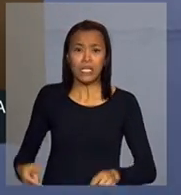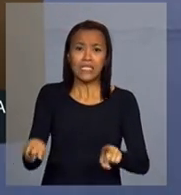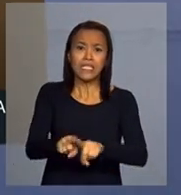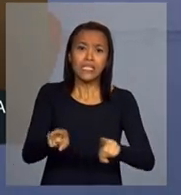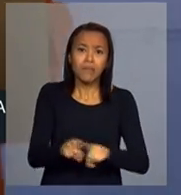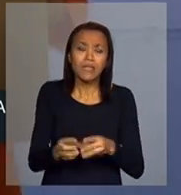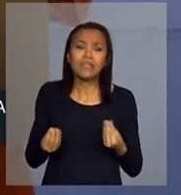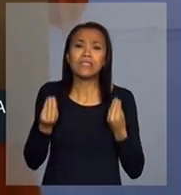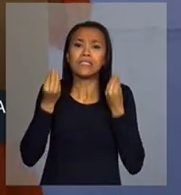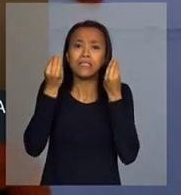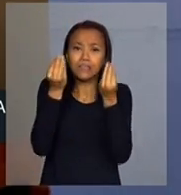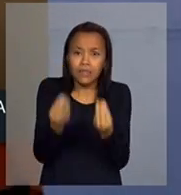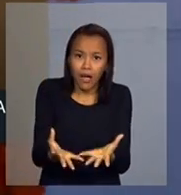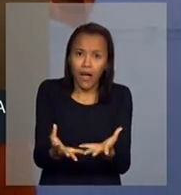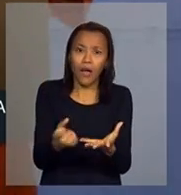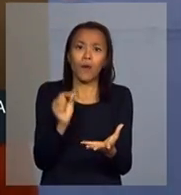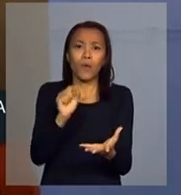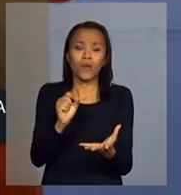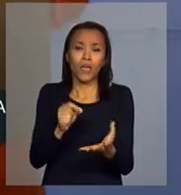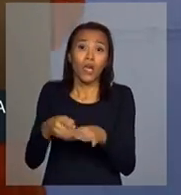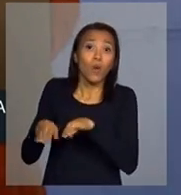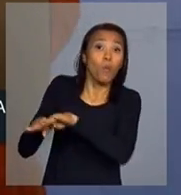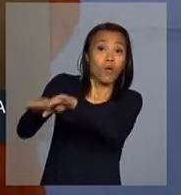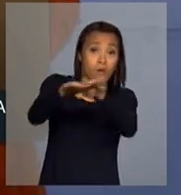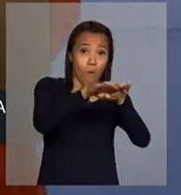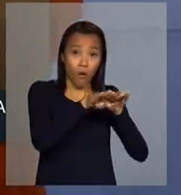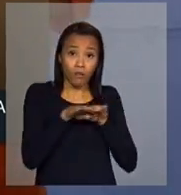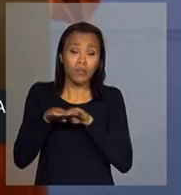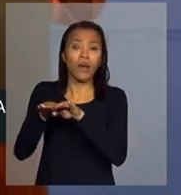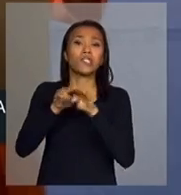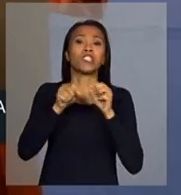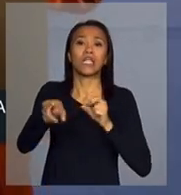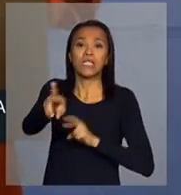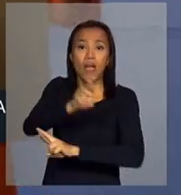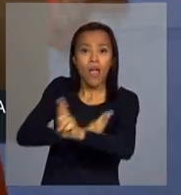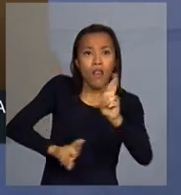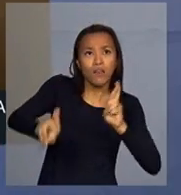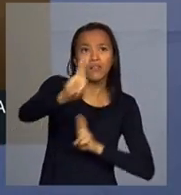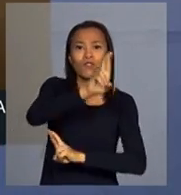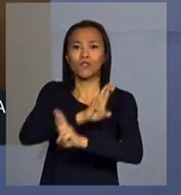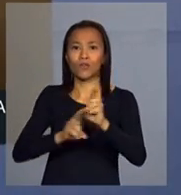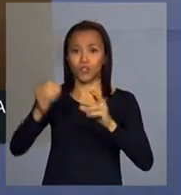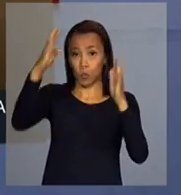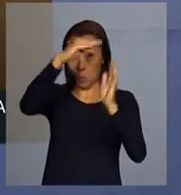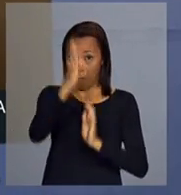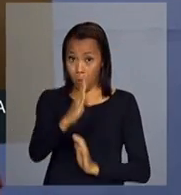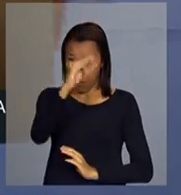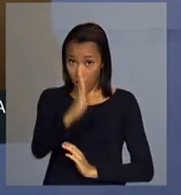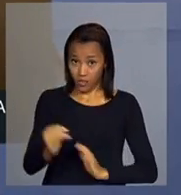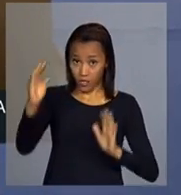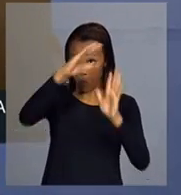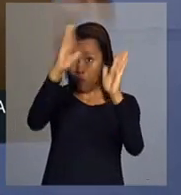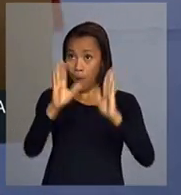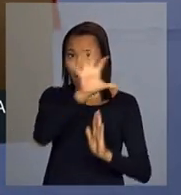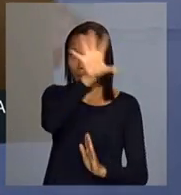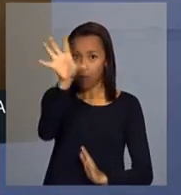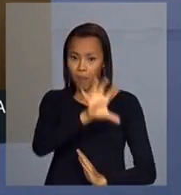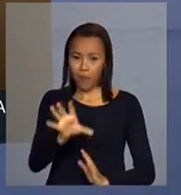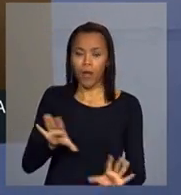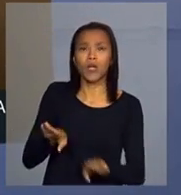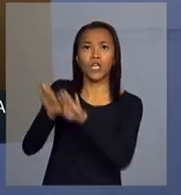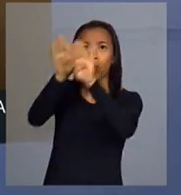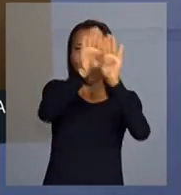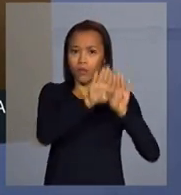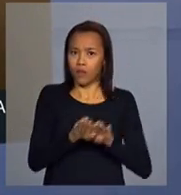necessidade de um reequilíbrio nas relações entre as regiões do país uma imposição do